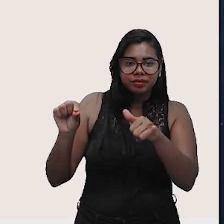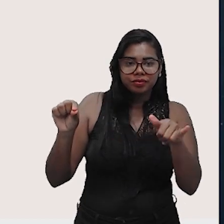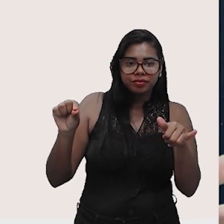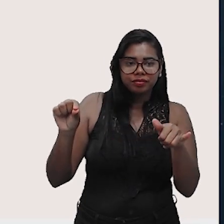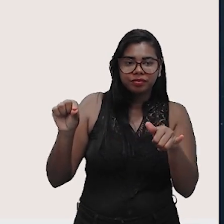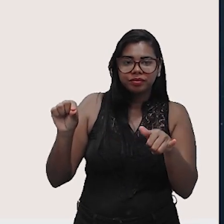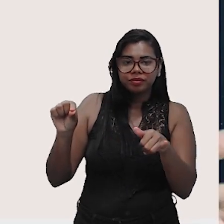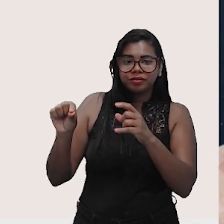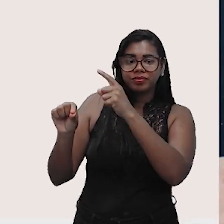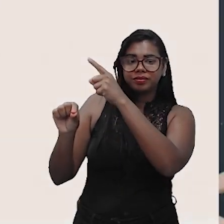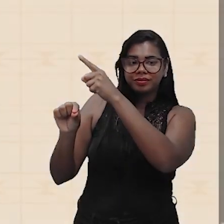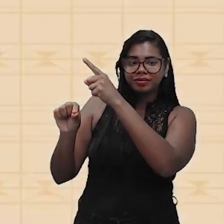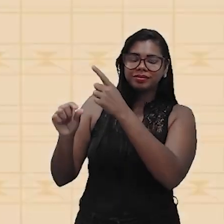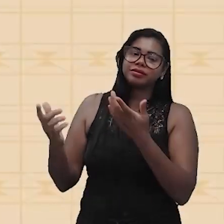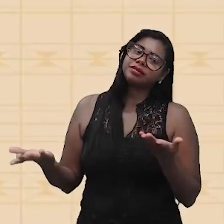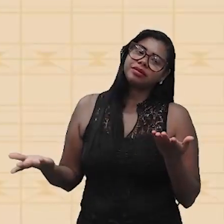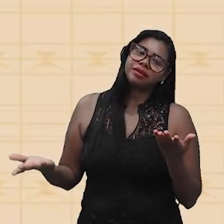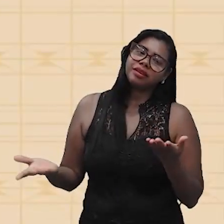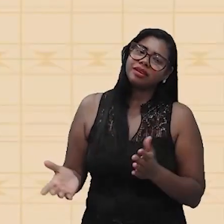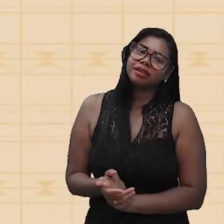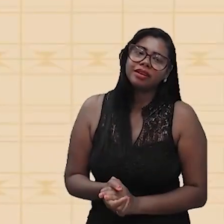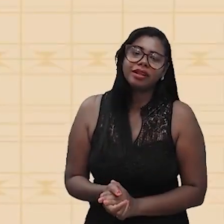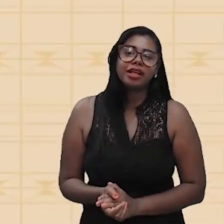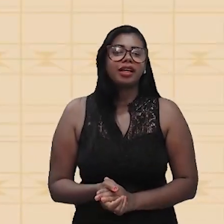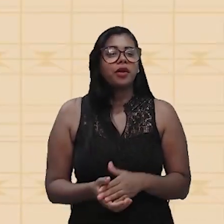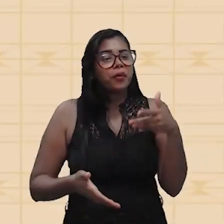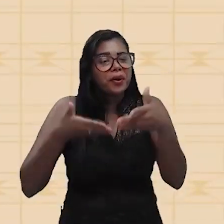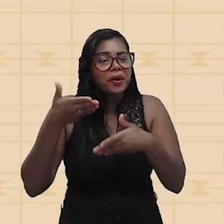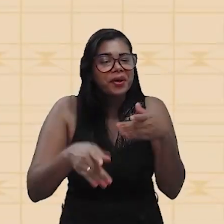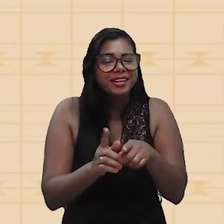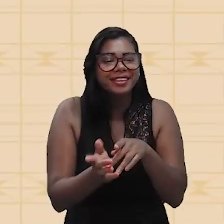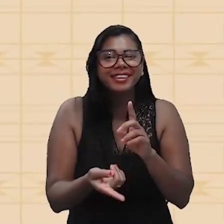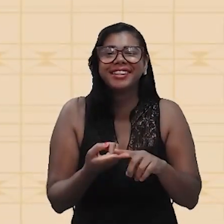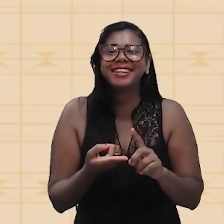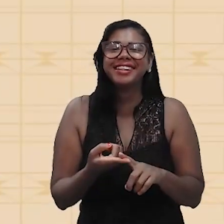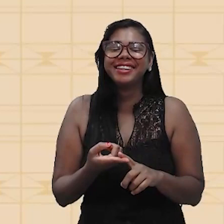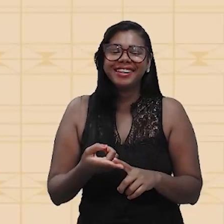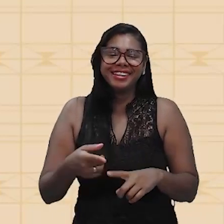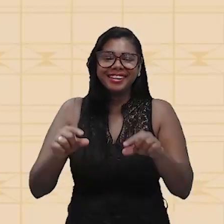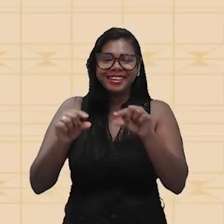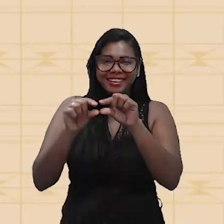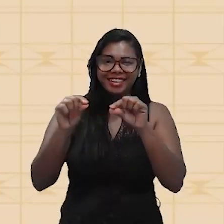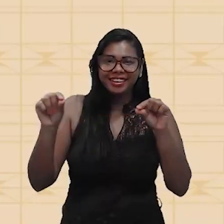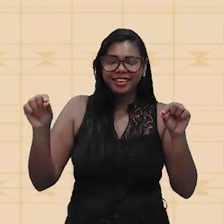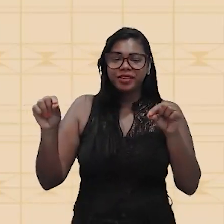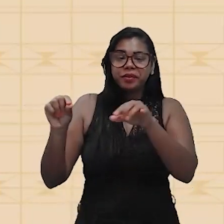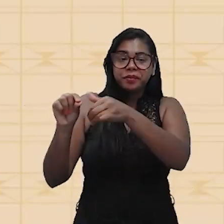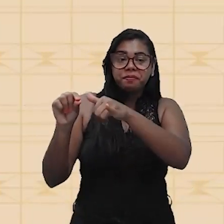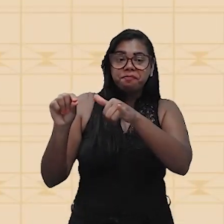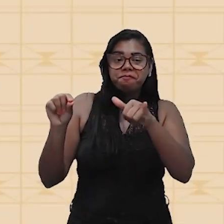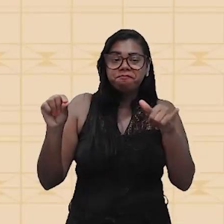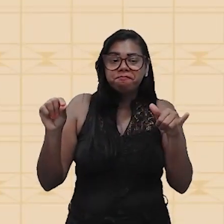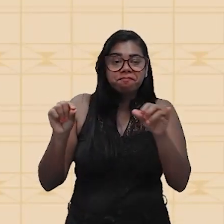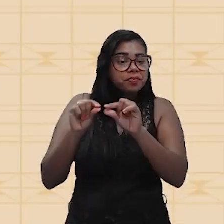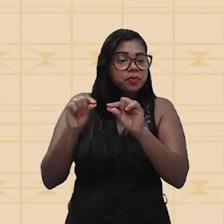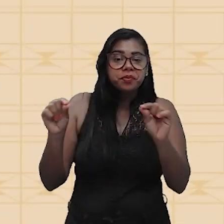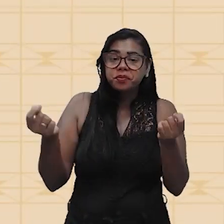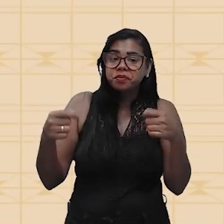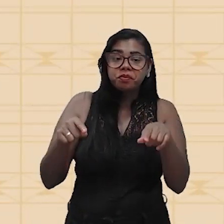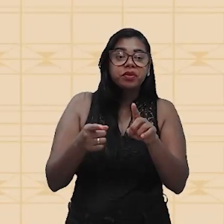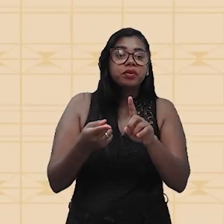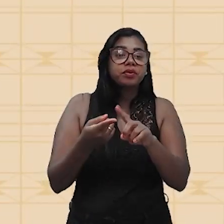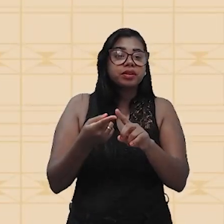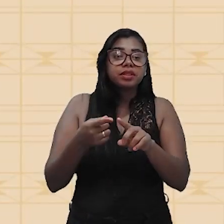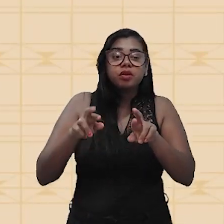nessa tela também, né, Robertão? Eu quero participar, Robertão. Então, quando esses fios estão sem nenhum potencial, sem nenhuma